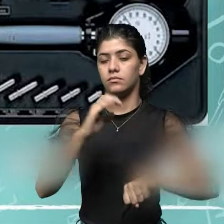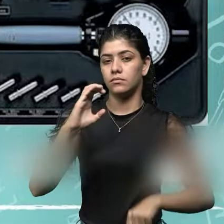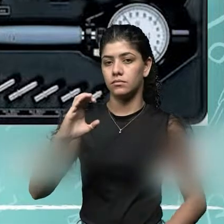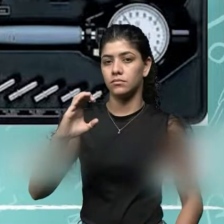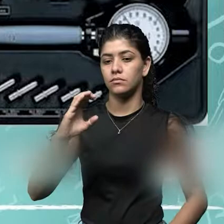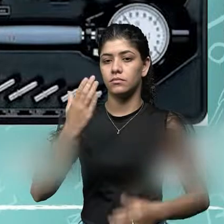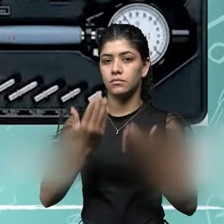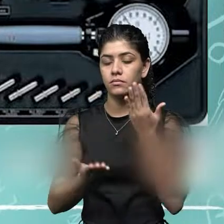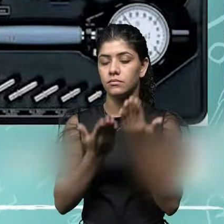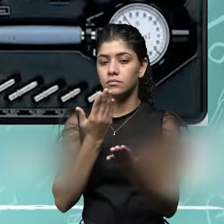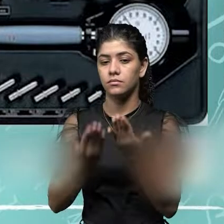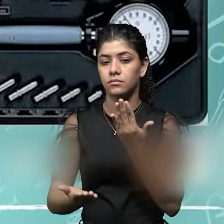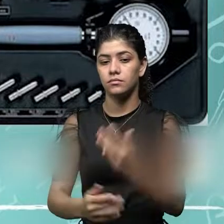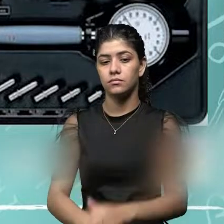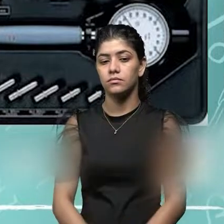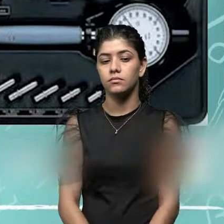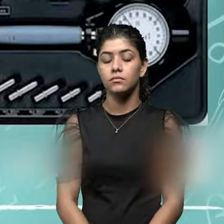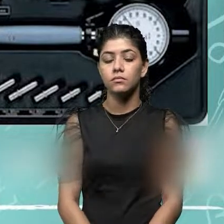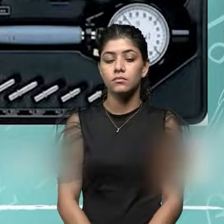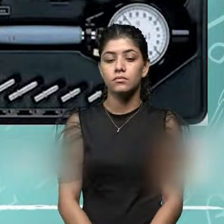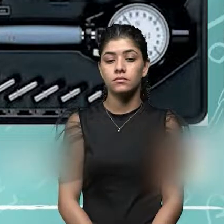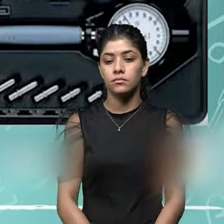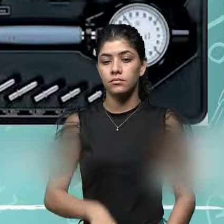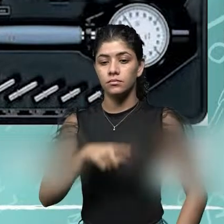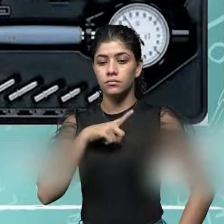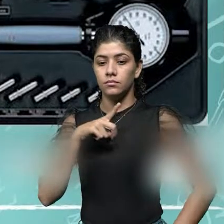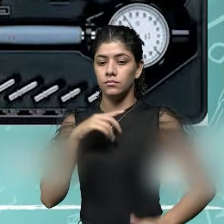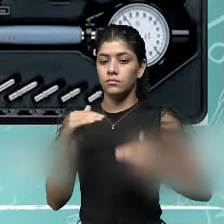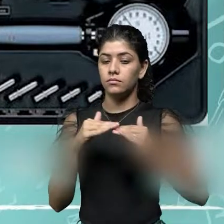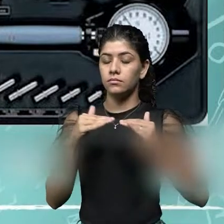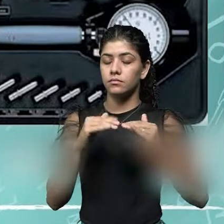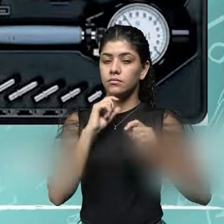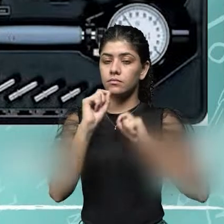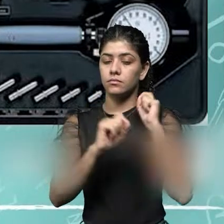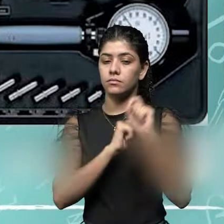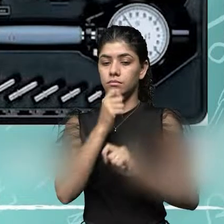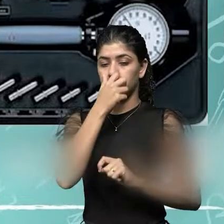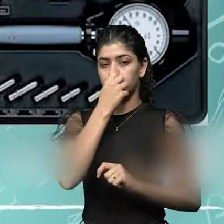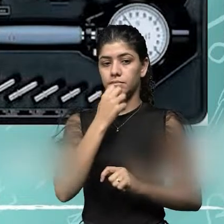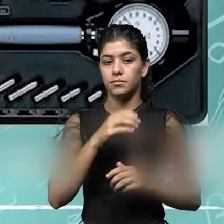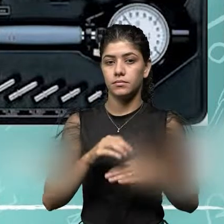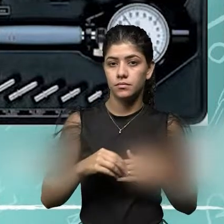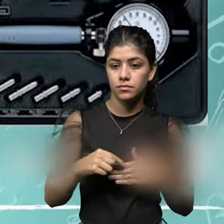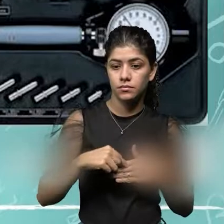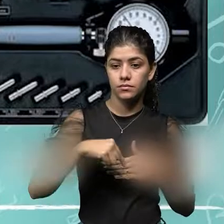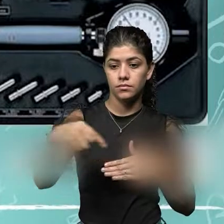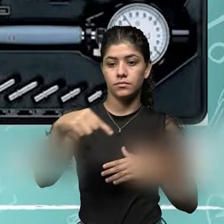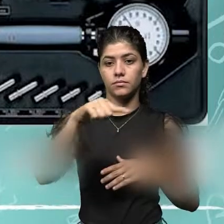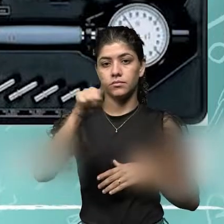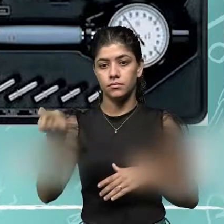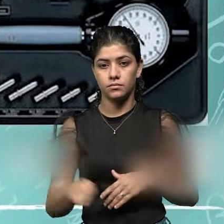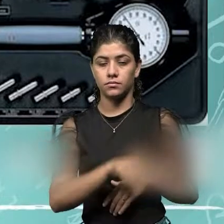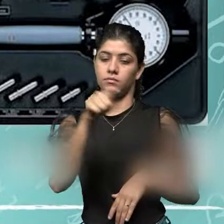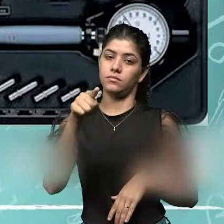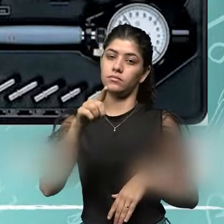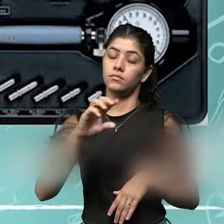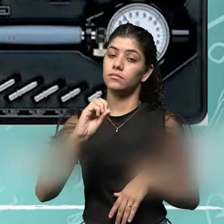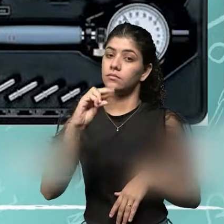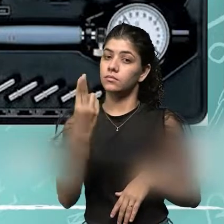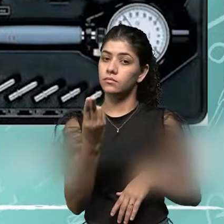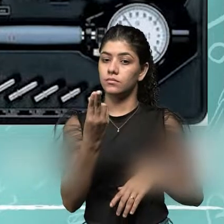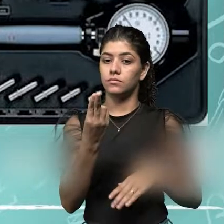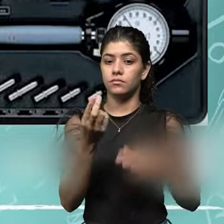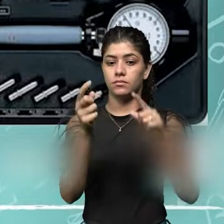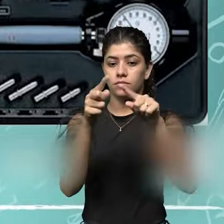comparador. Existe concordância entre uma reta e um arco ou entre dois